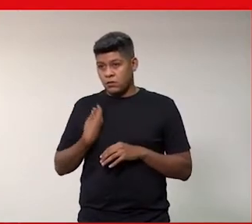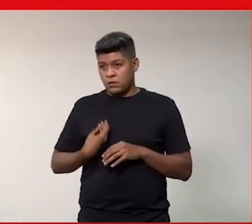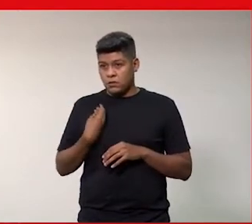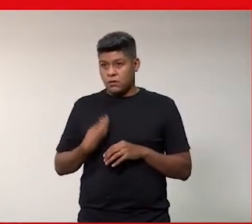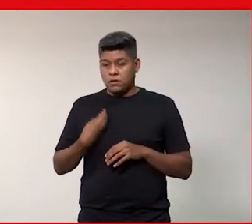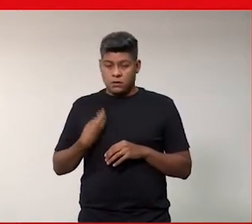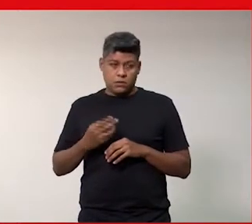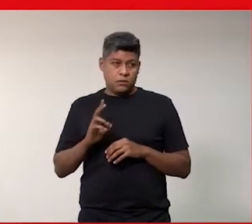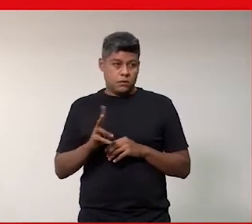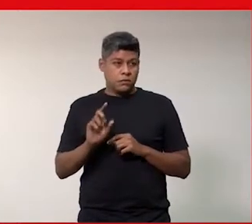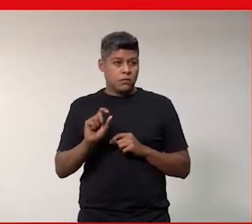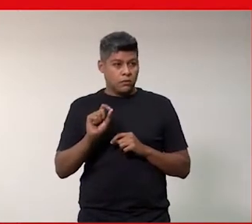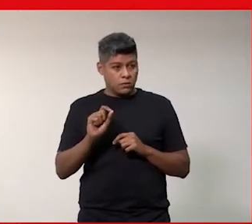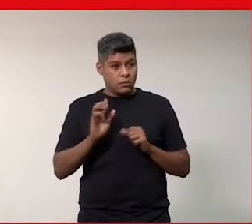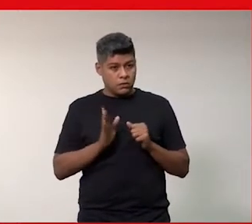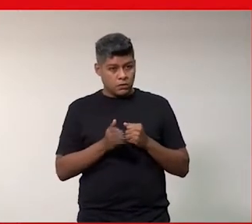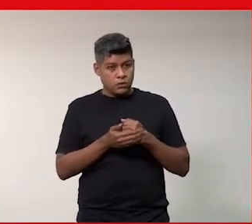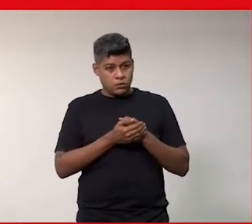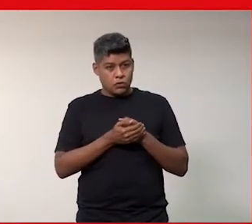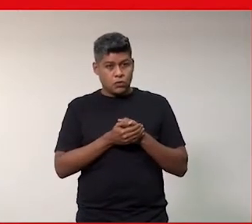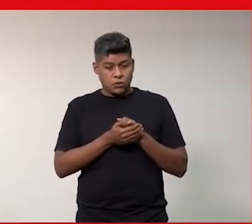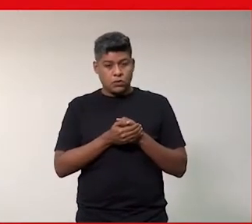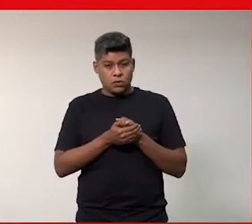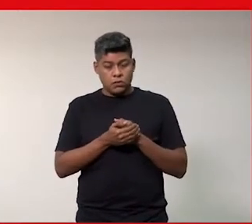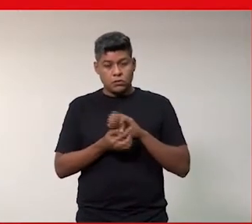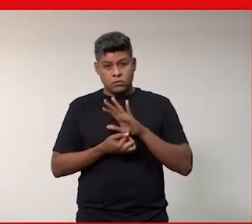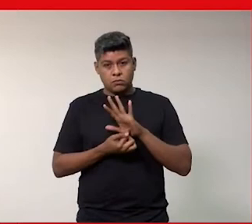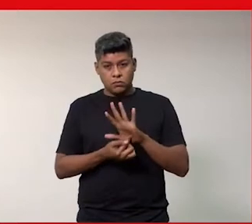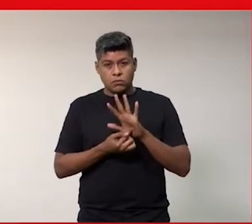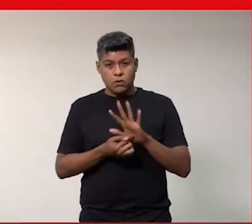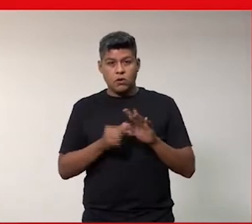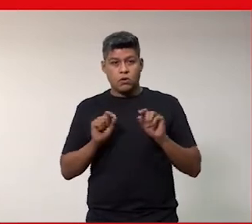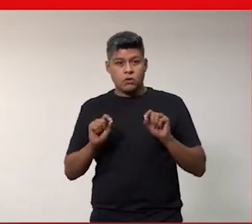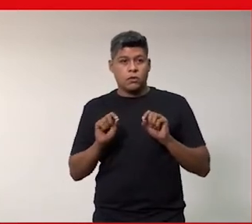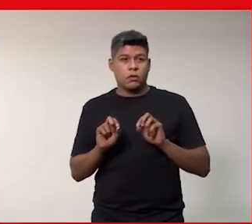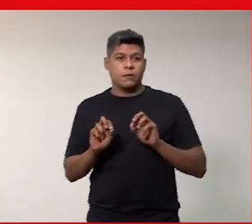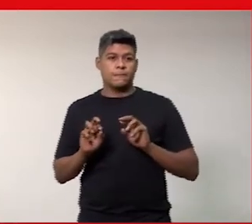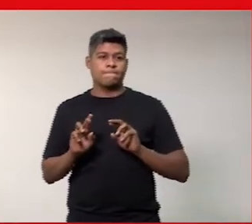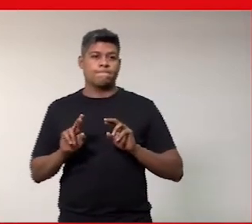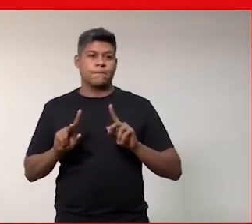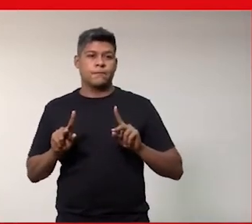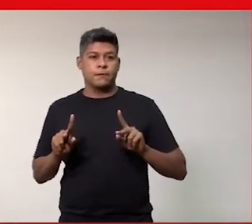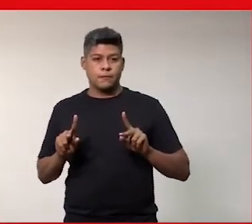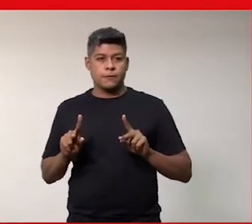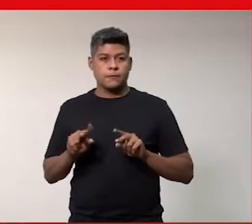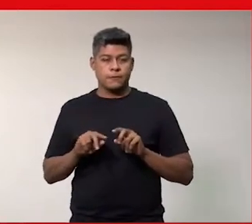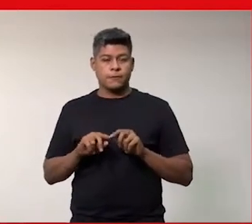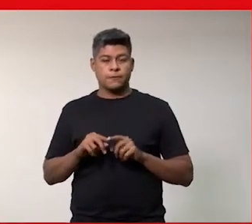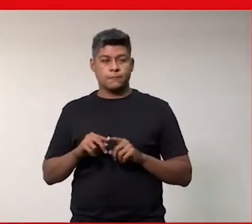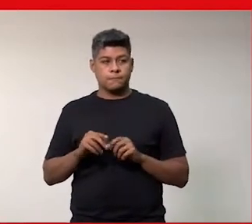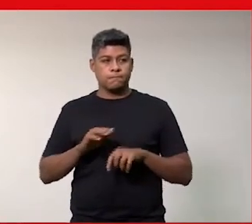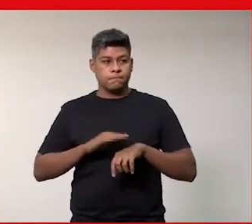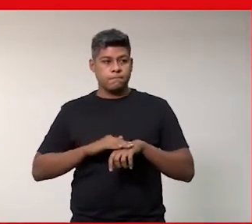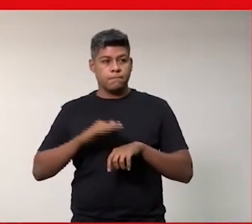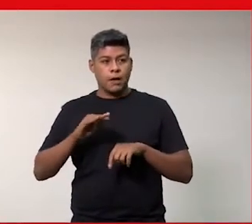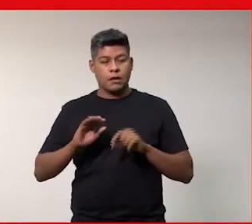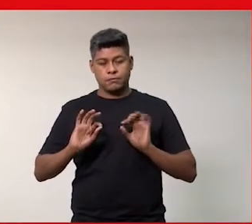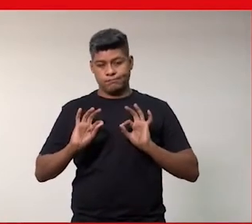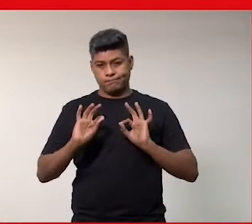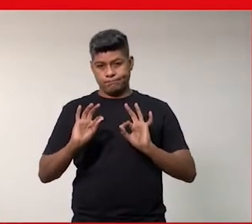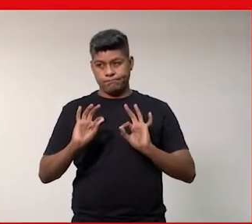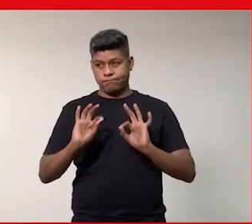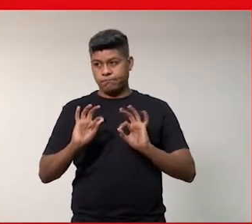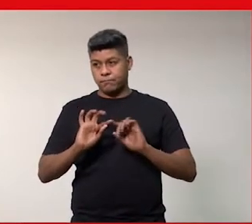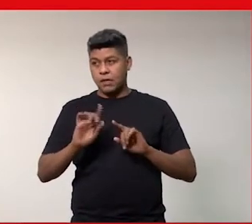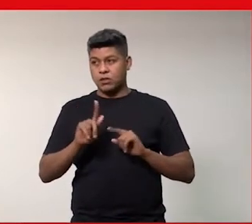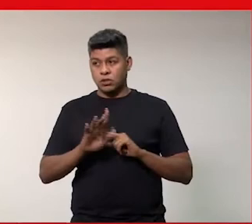mais escondidos eles se manifestam de maneiras diferentes mais sofisticadas mas de